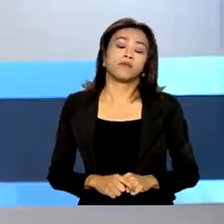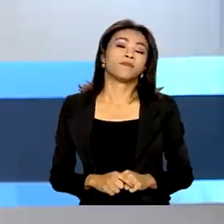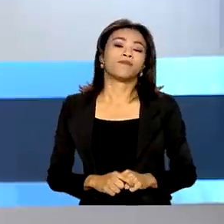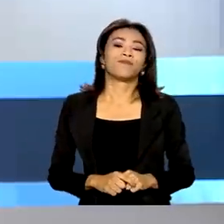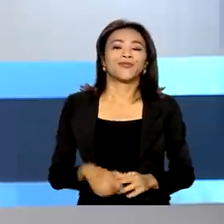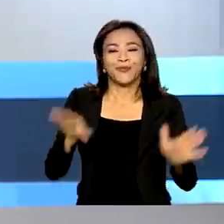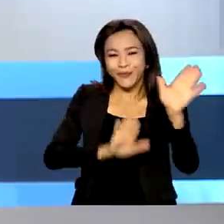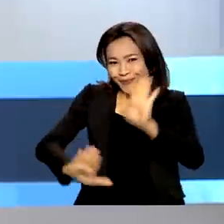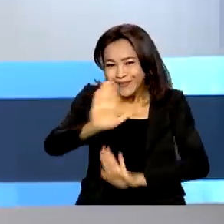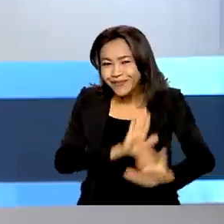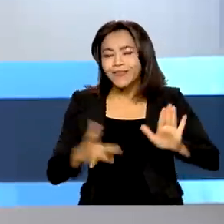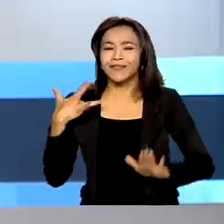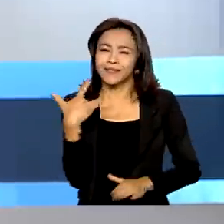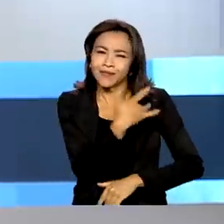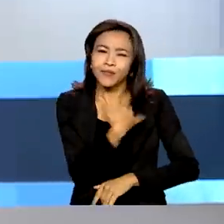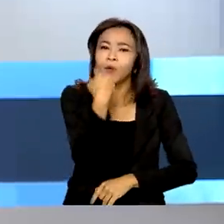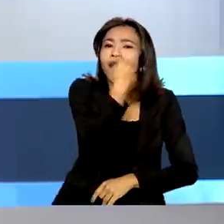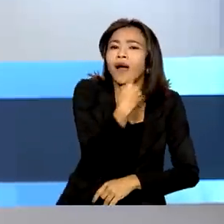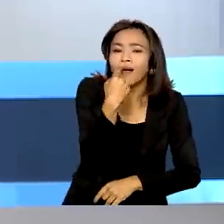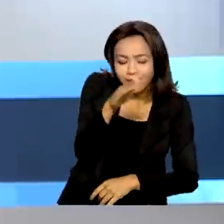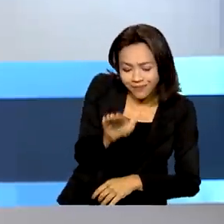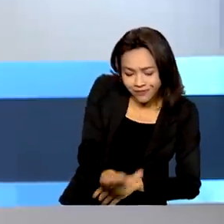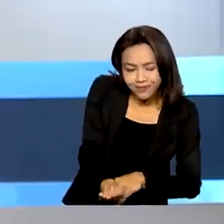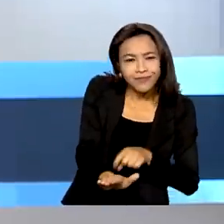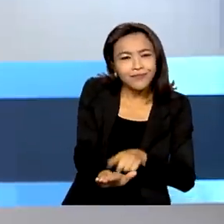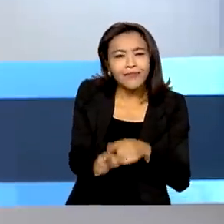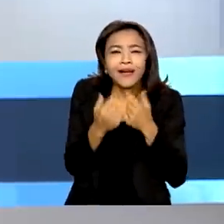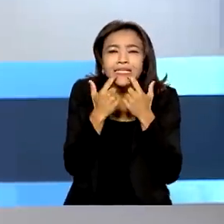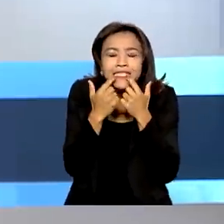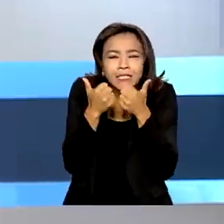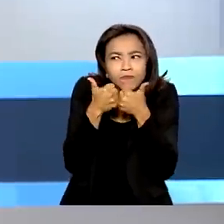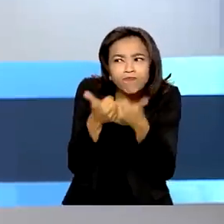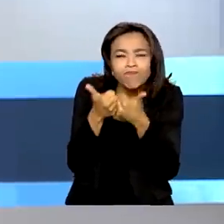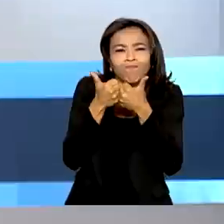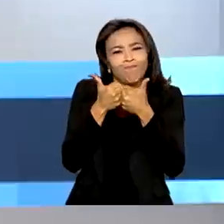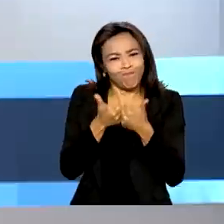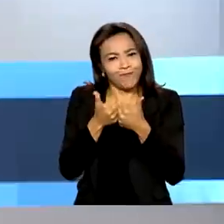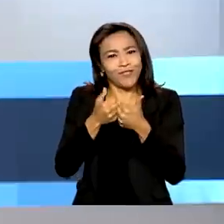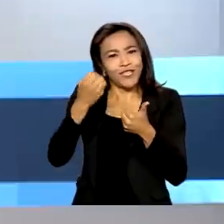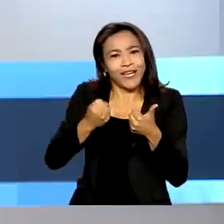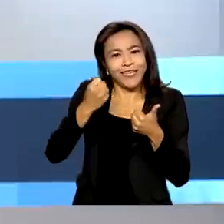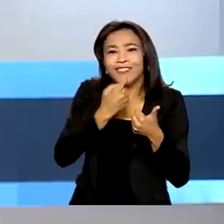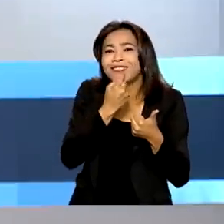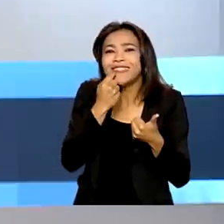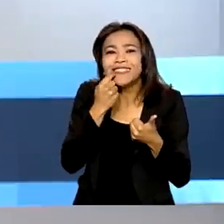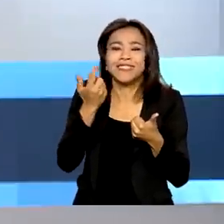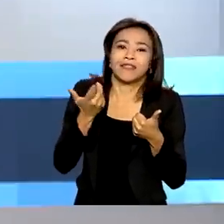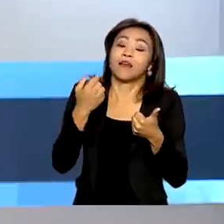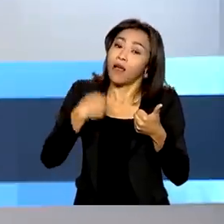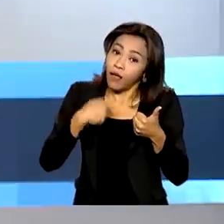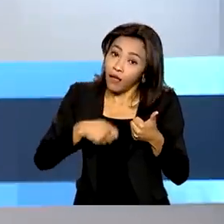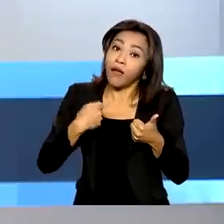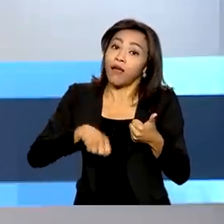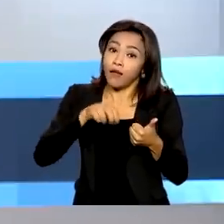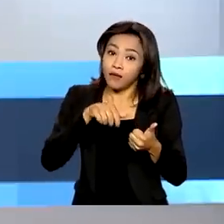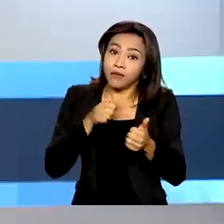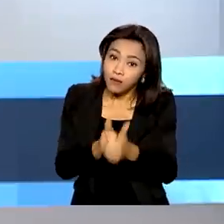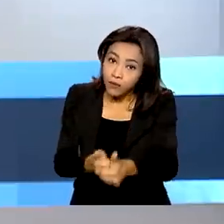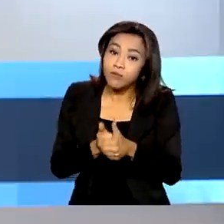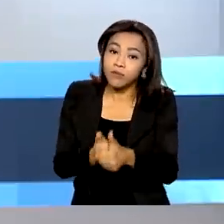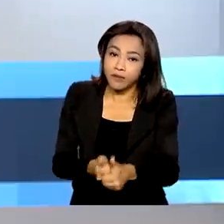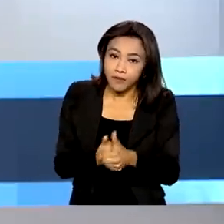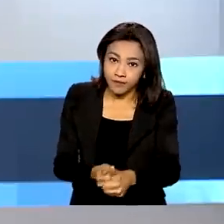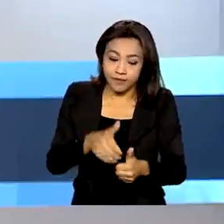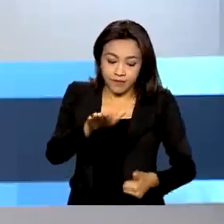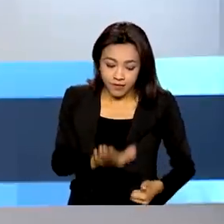Cuidar da saúde bucal na infância para preservar os dentes de leite são ações que devem acompanhar a criança desde o nascimento.